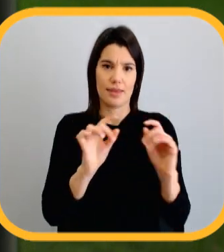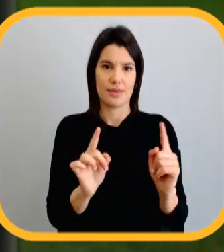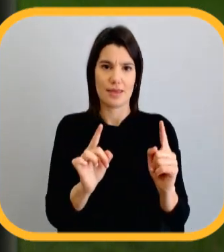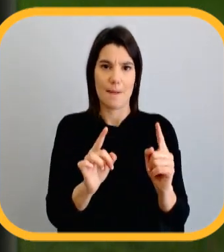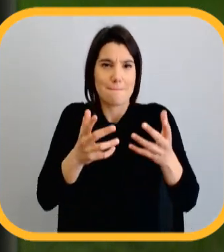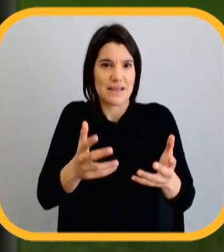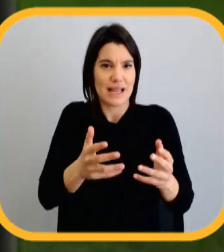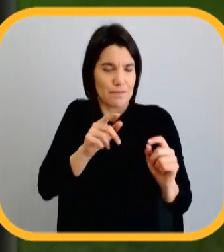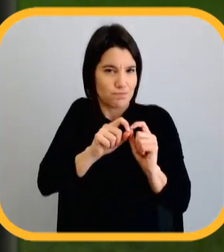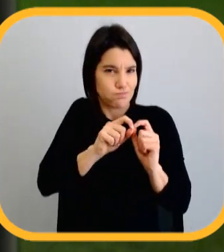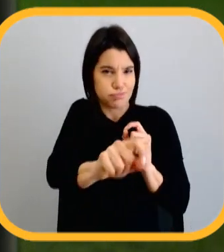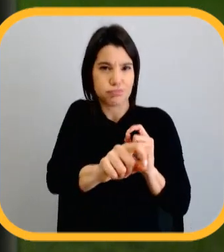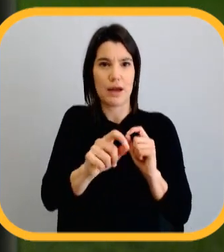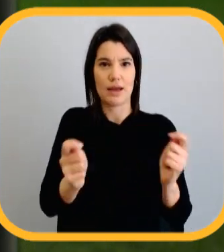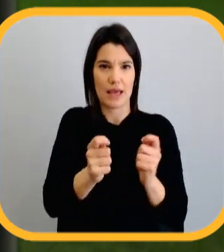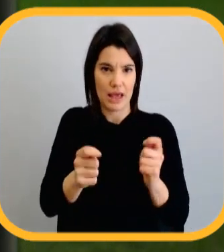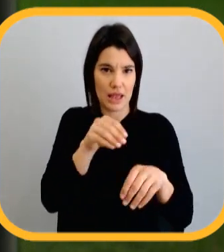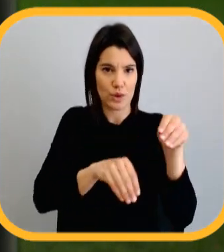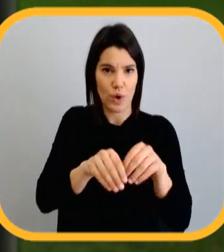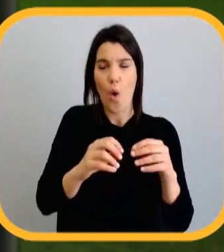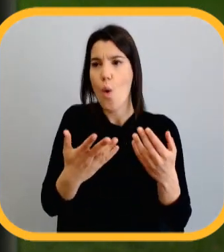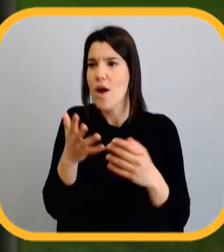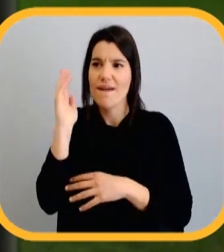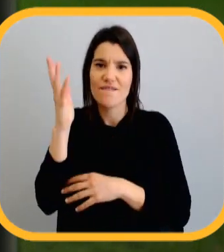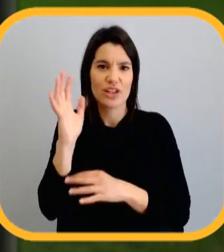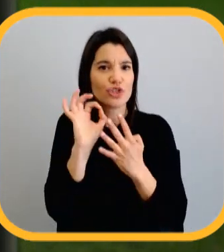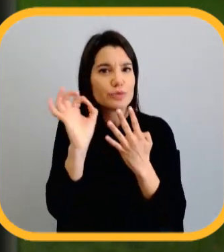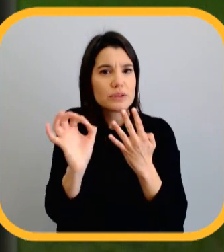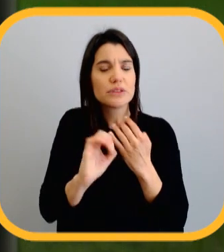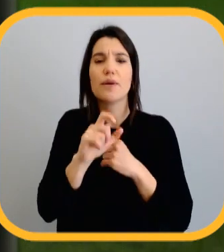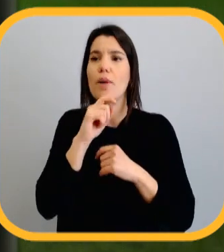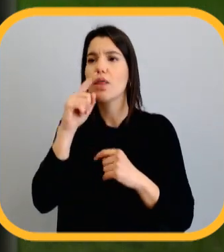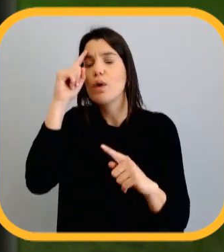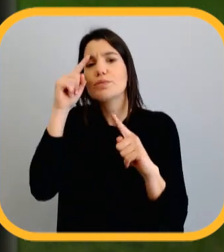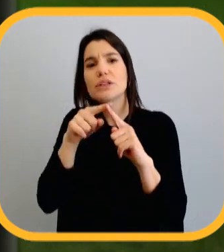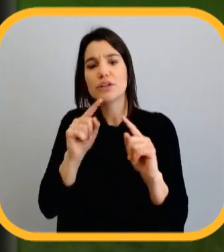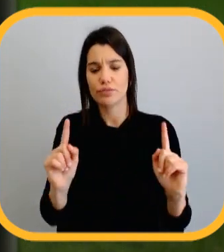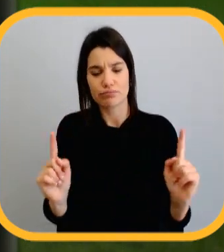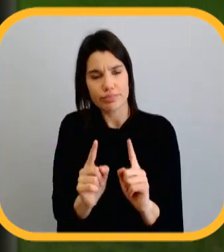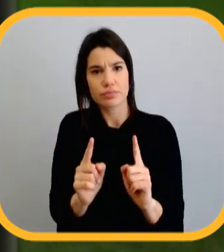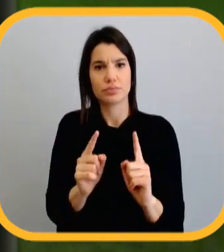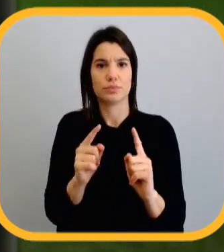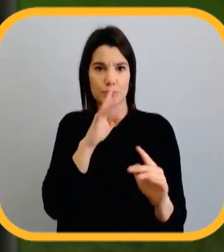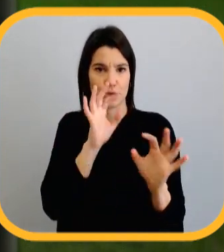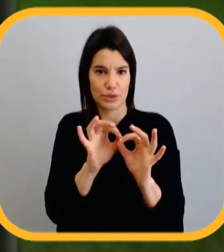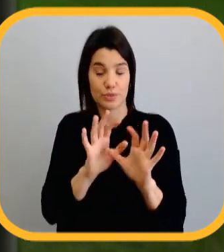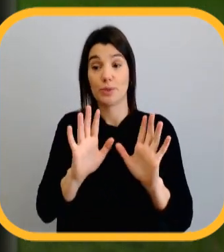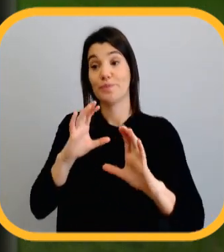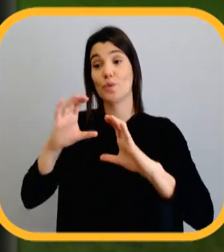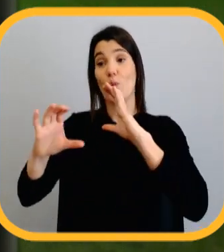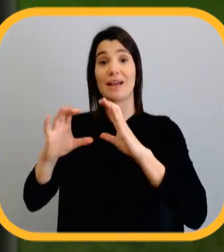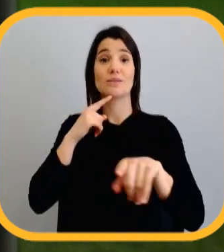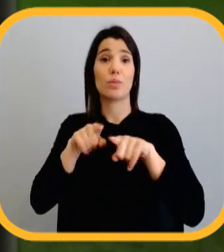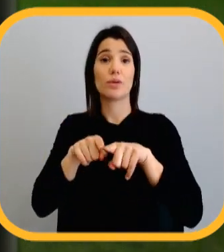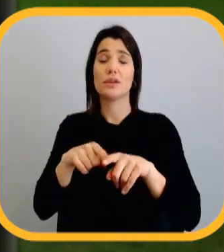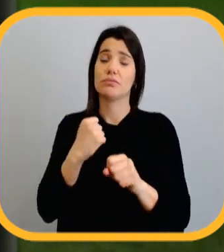temporário e intensivo durante períodos eleitorais ou em eventos políticos específicos e pode ser mais focado em objetivos de curto prazo. Pelo